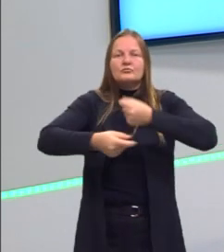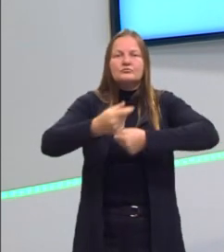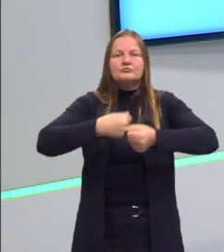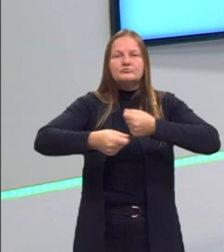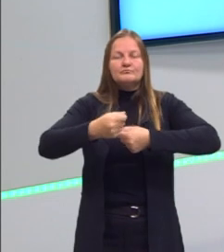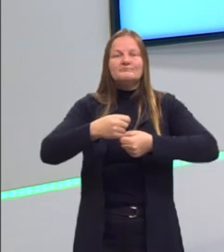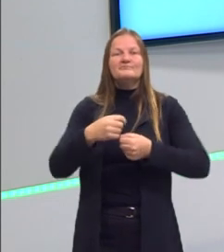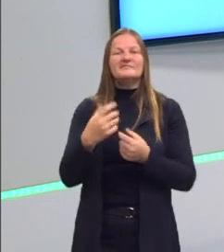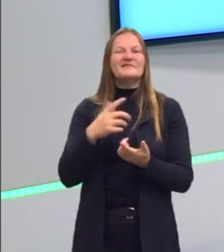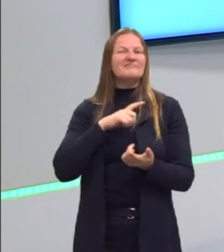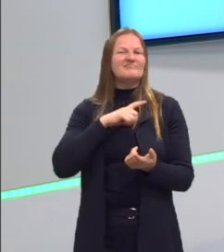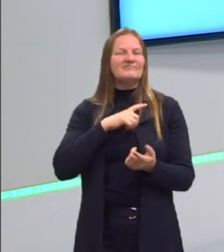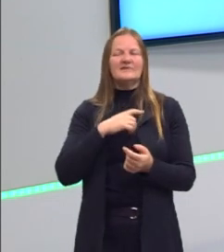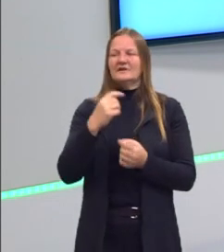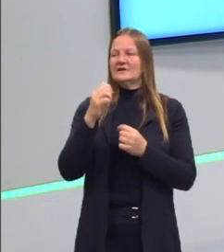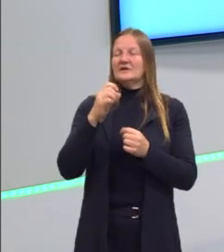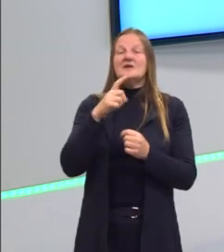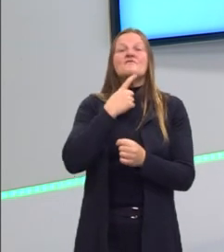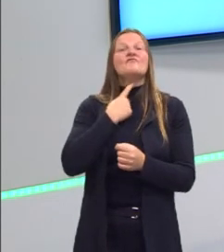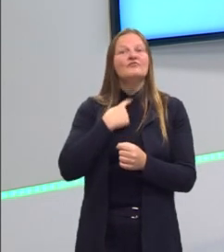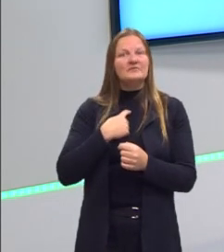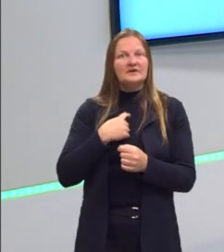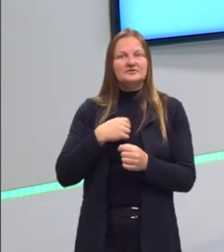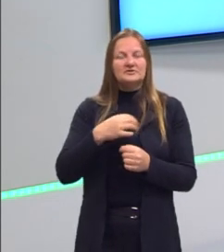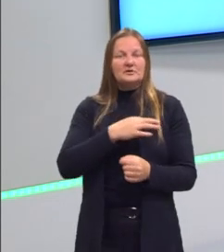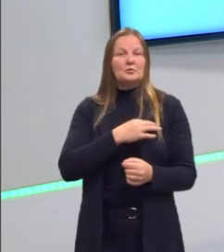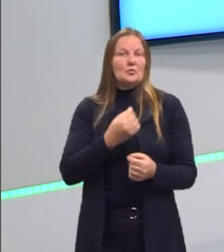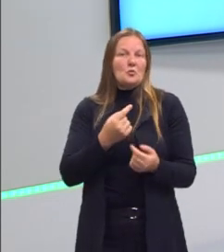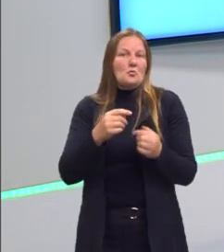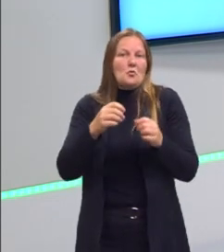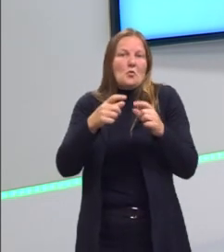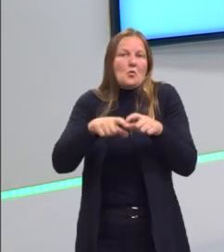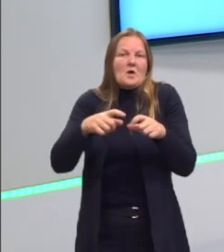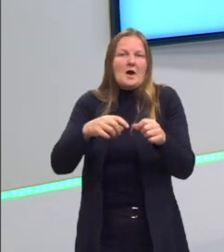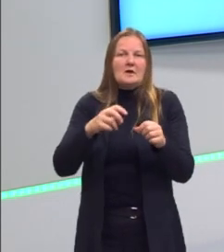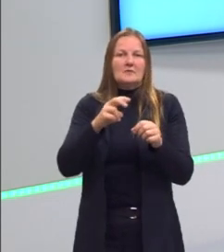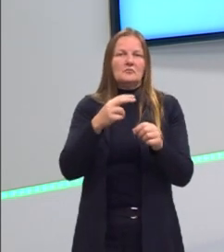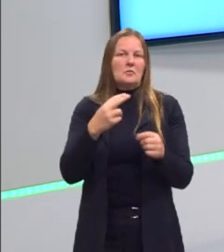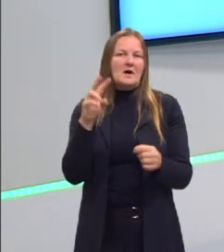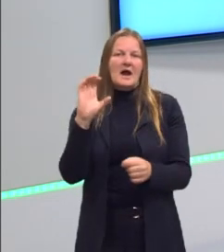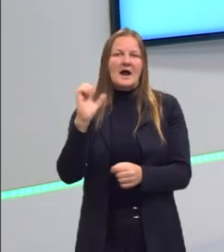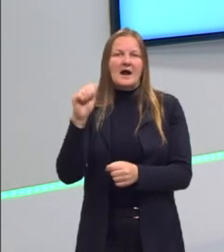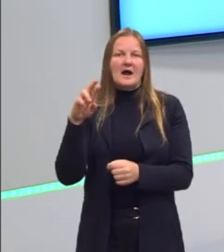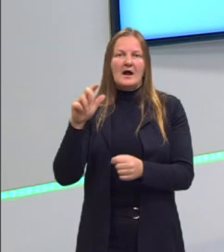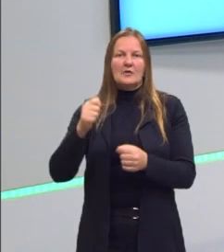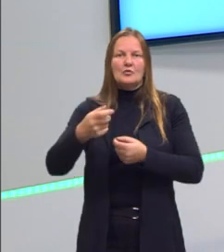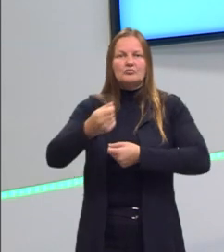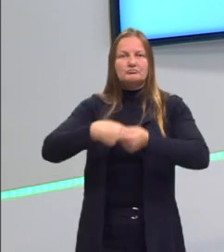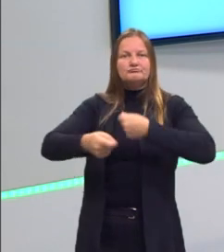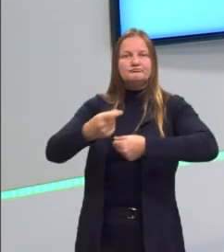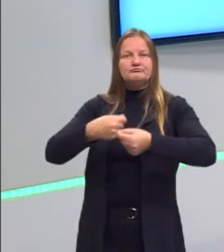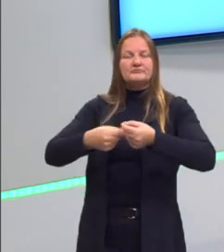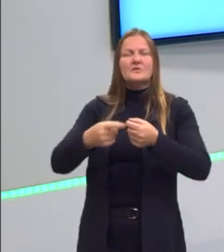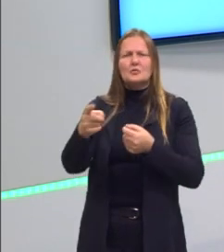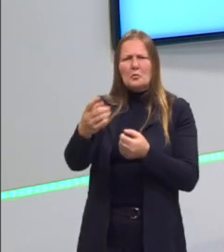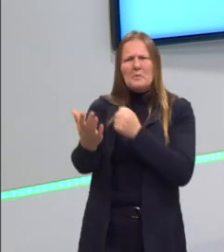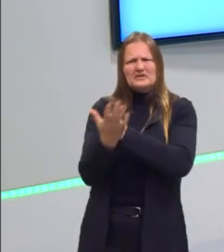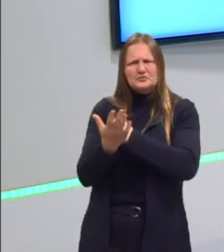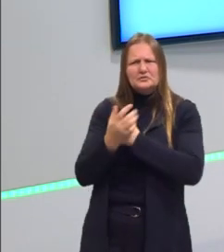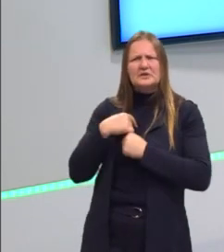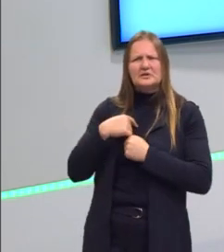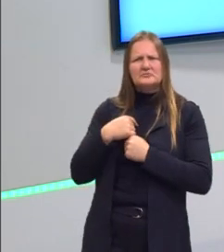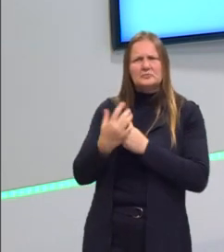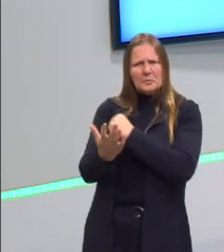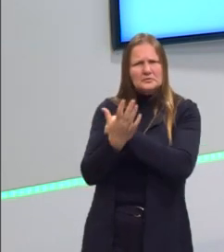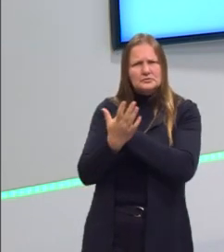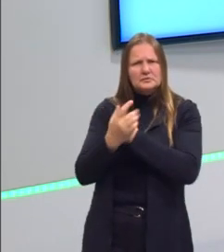e daí você queria um cargo público, por exemplo. Você ia lá e às vezes negociava com o coronel. Você me ajuda aqui